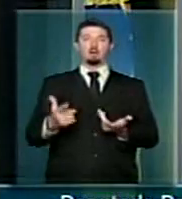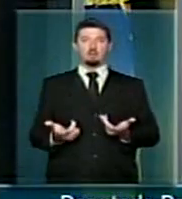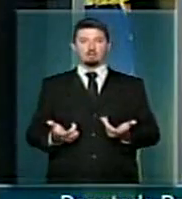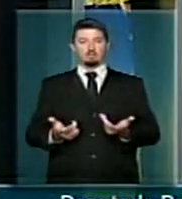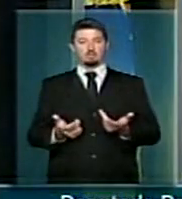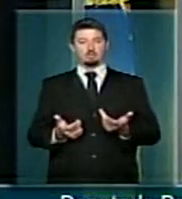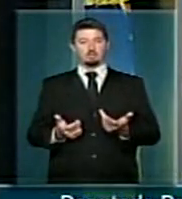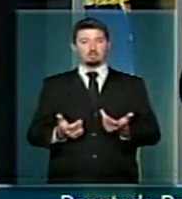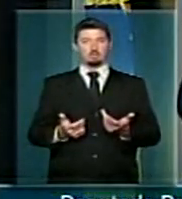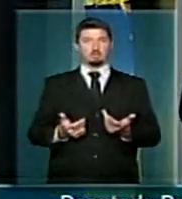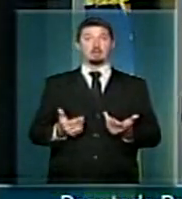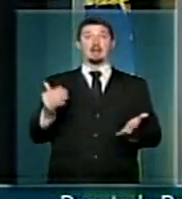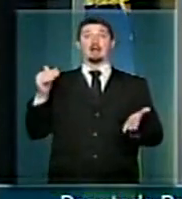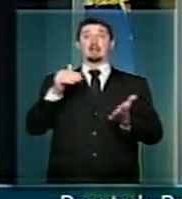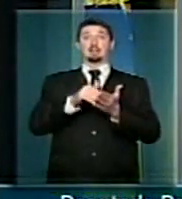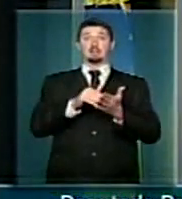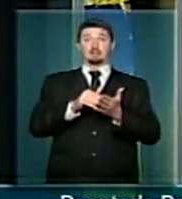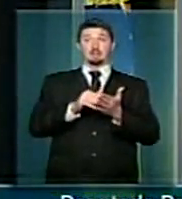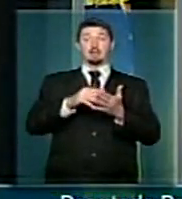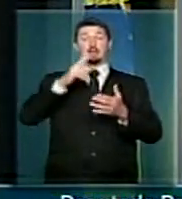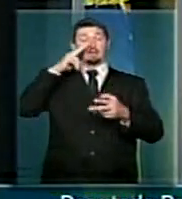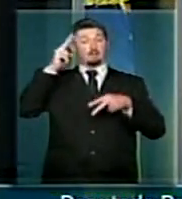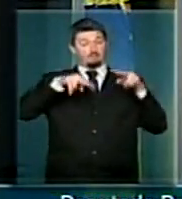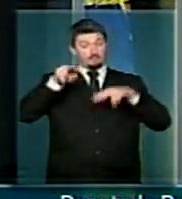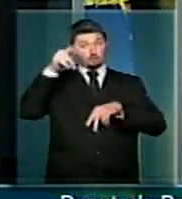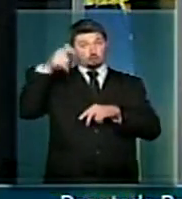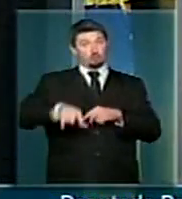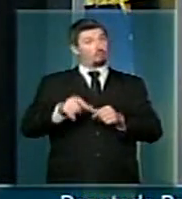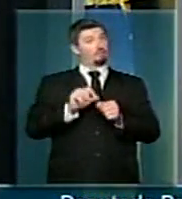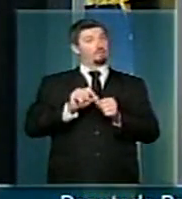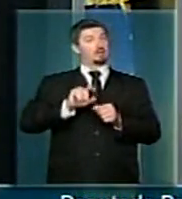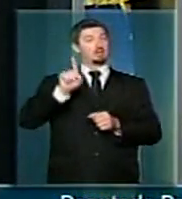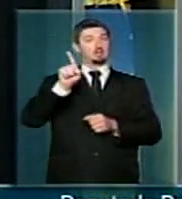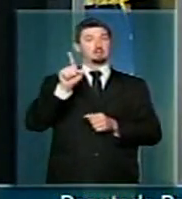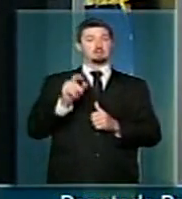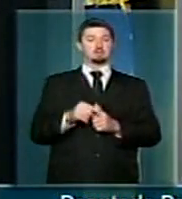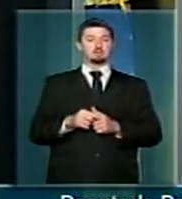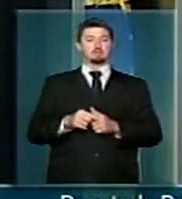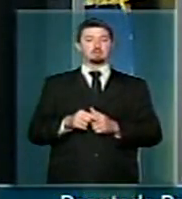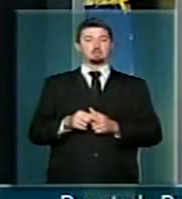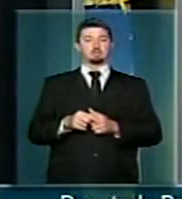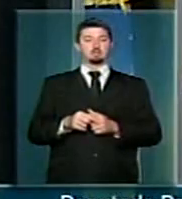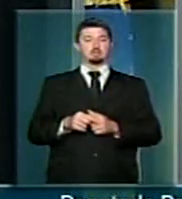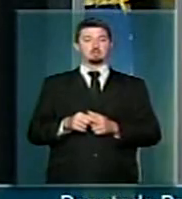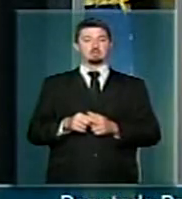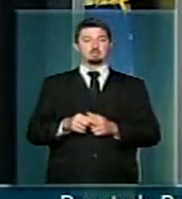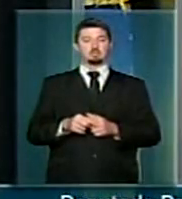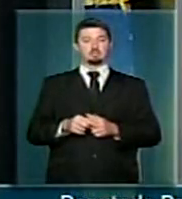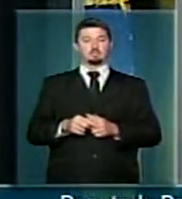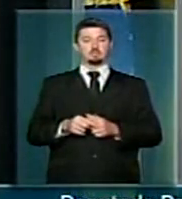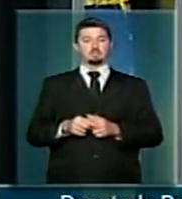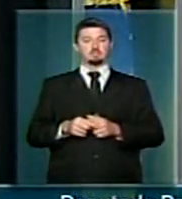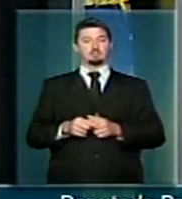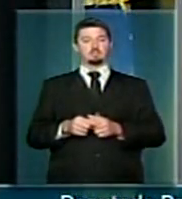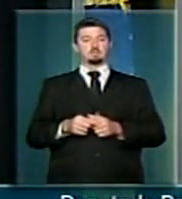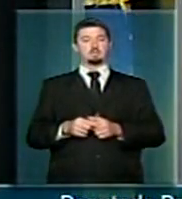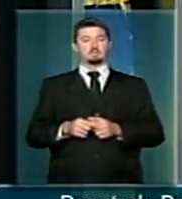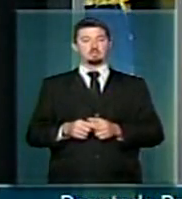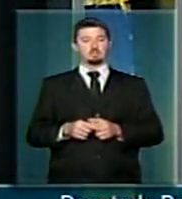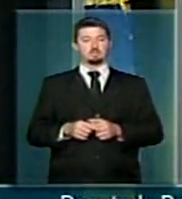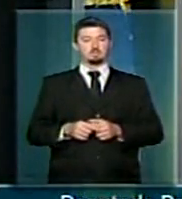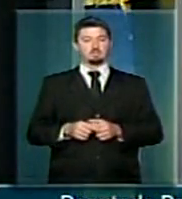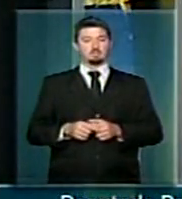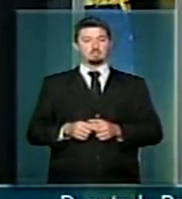até que ele volte e revise o que fez. A poesia do seu